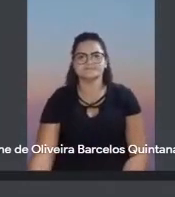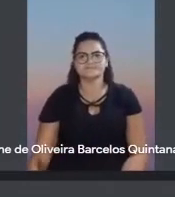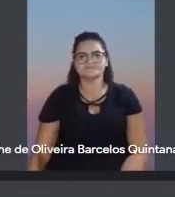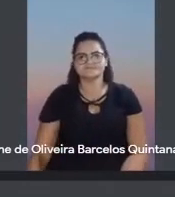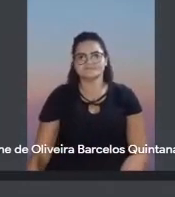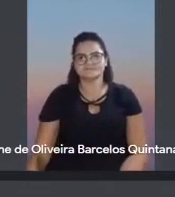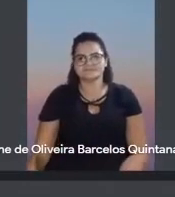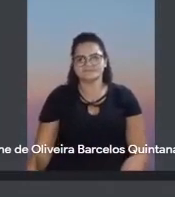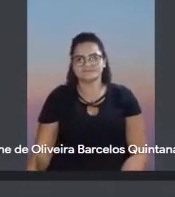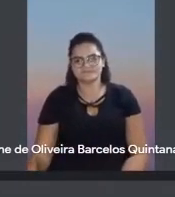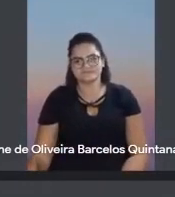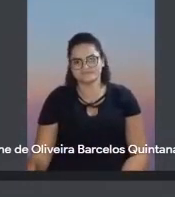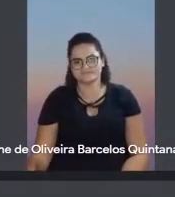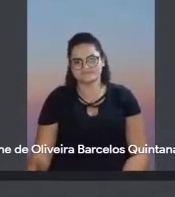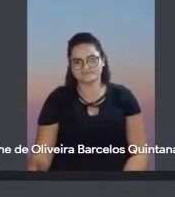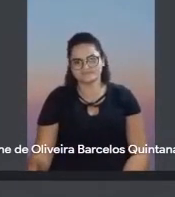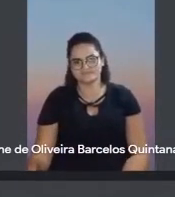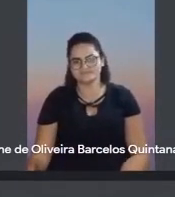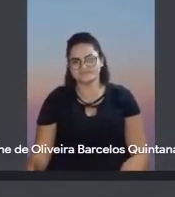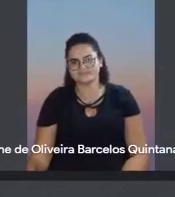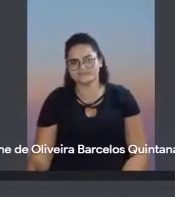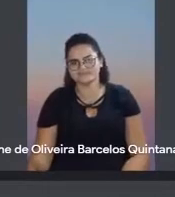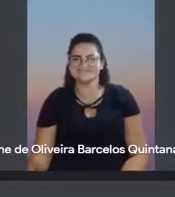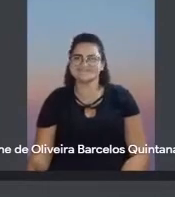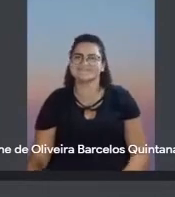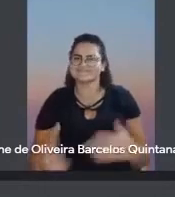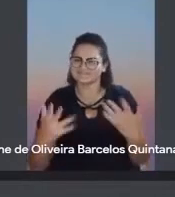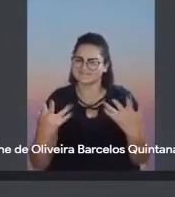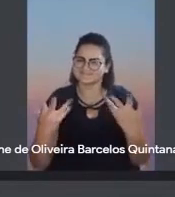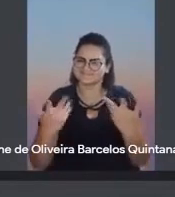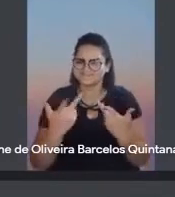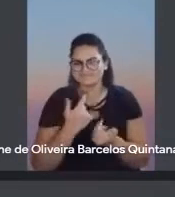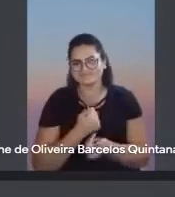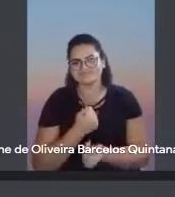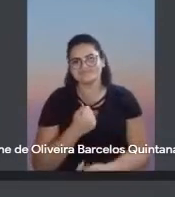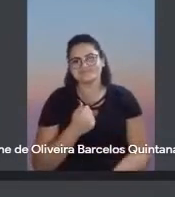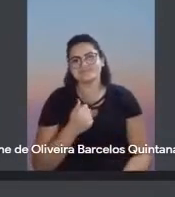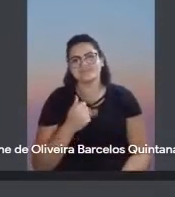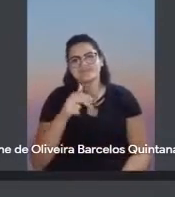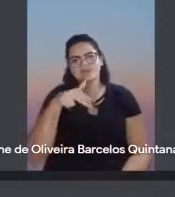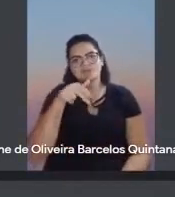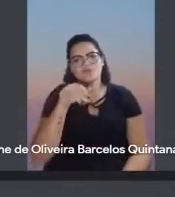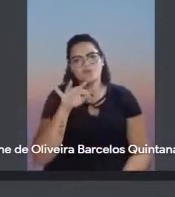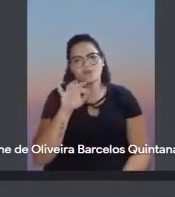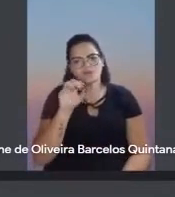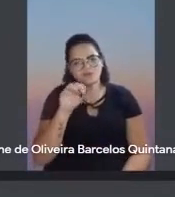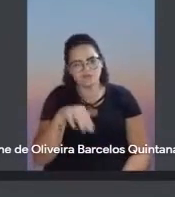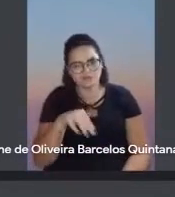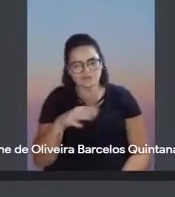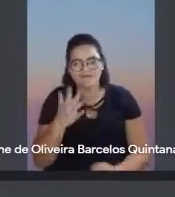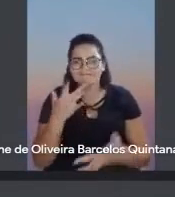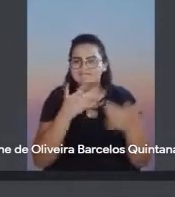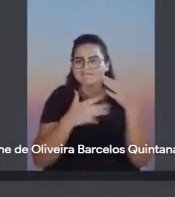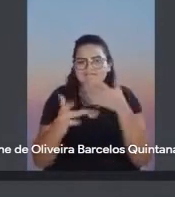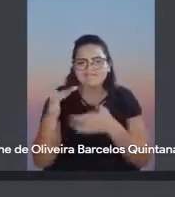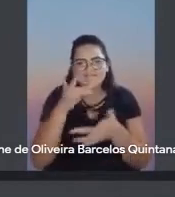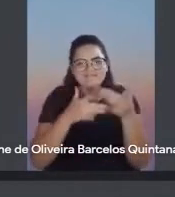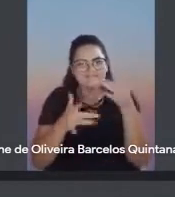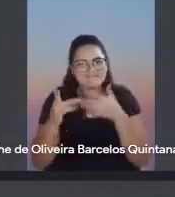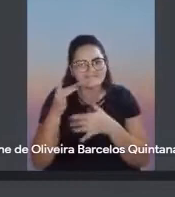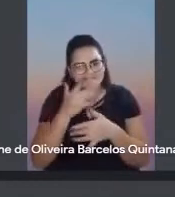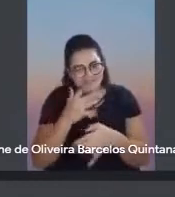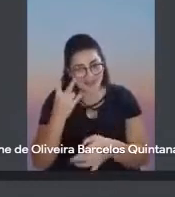Oi, Noilton, que memória gostosa. A falada de orda sempre, aquela gostosura de lembrar